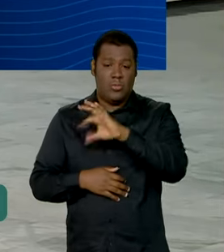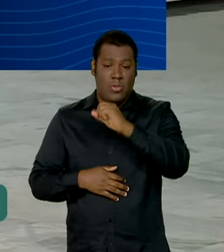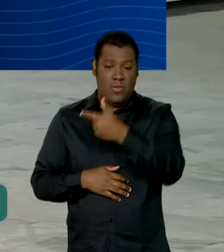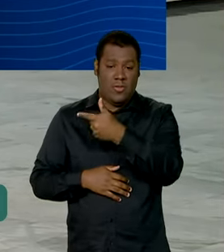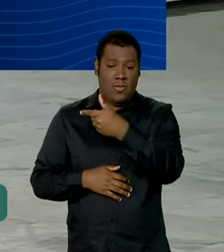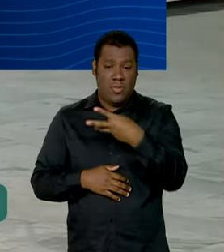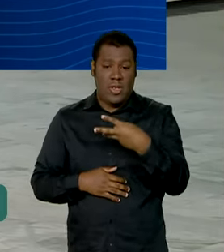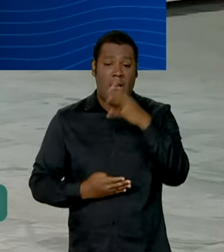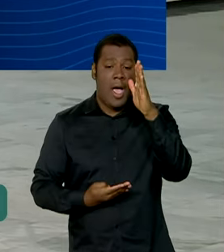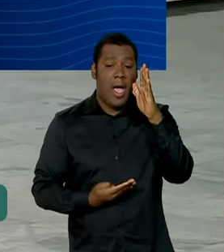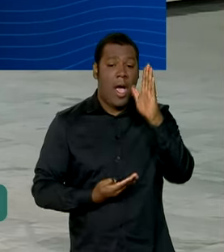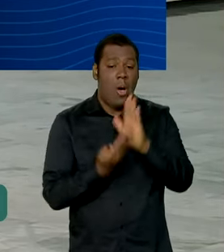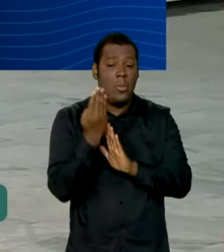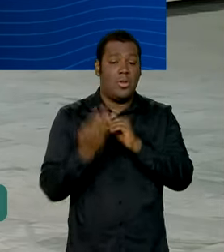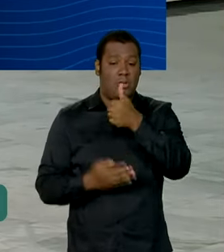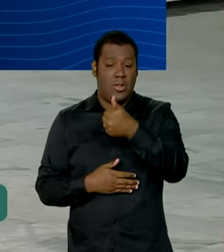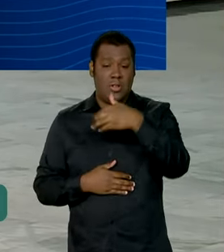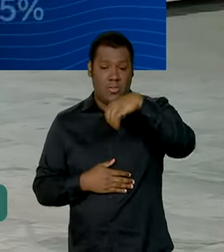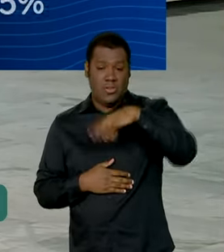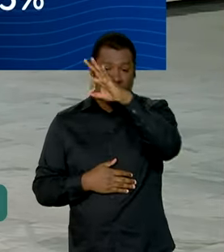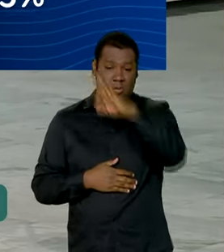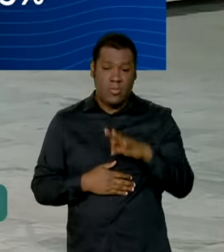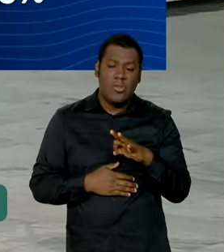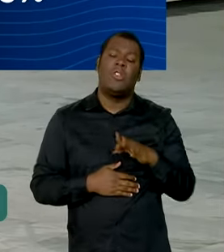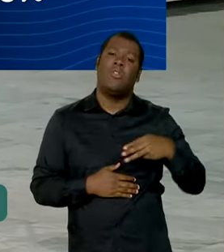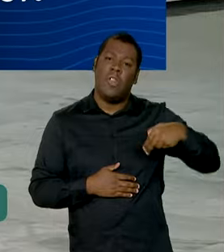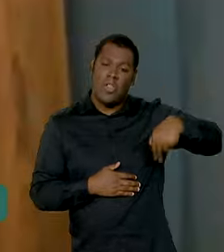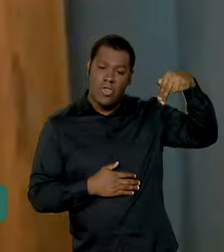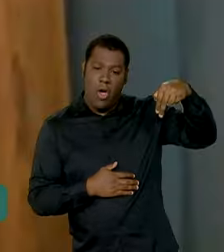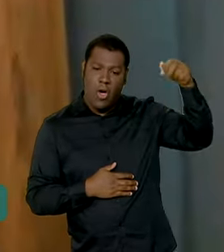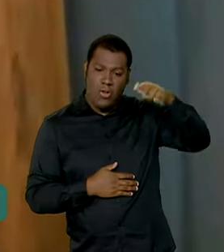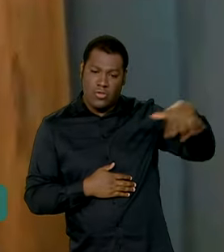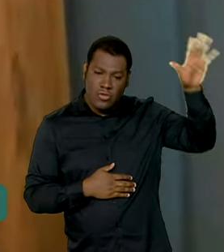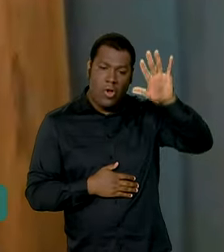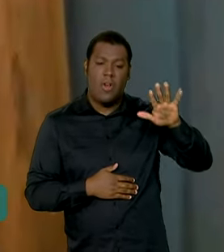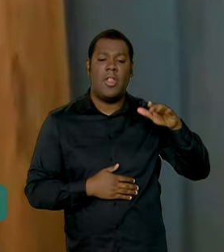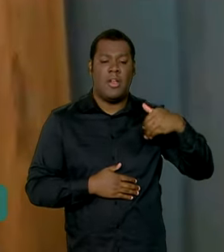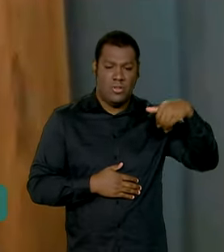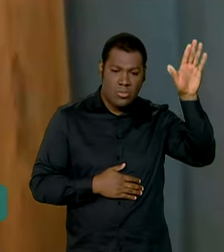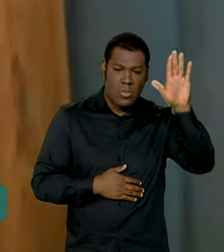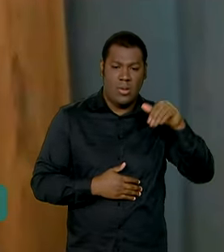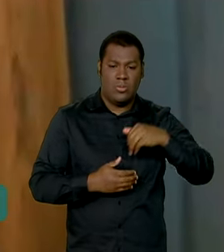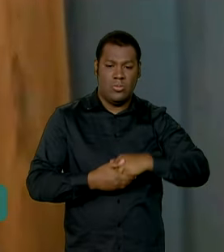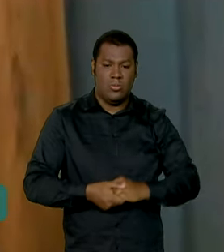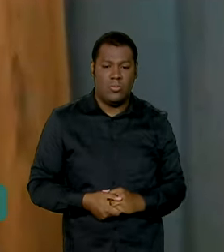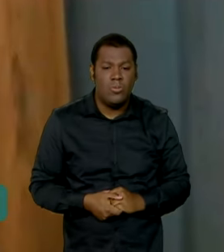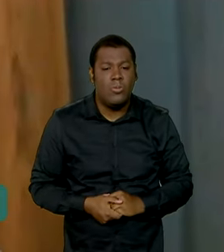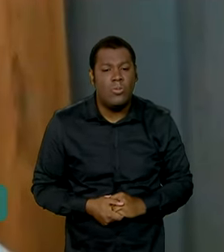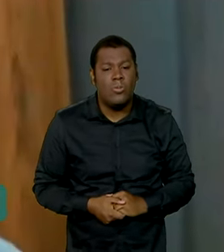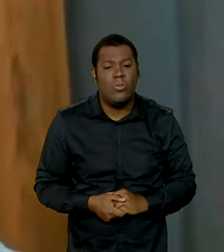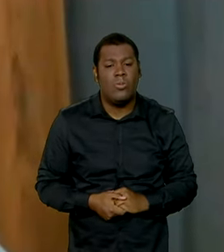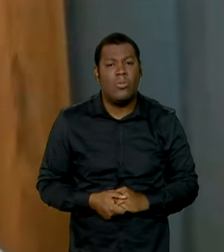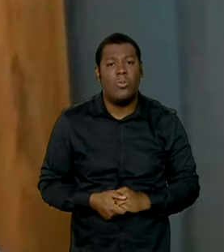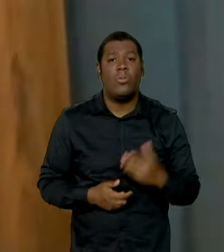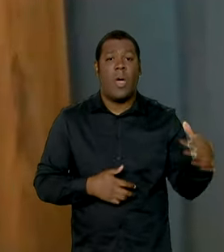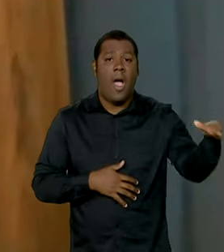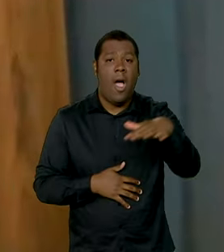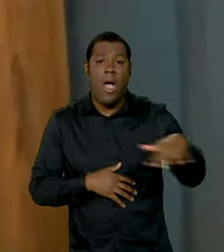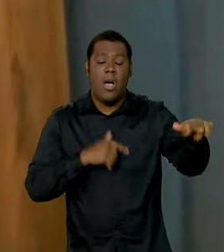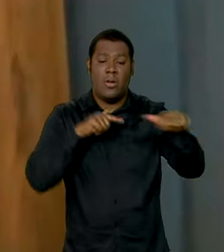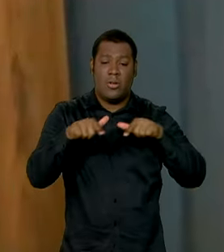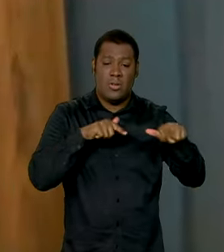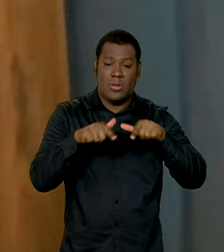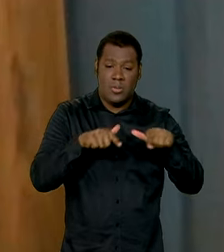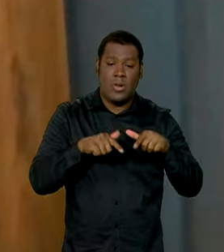os maiores percentuais no Norte e Nordeste. Tanto o mercado de trabalho,